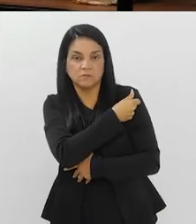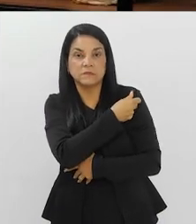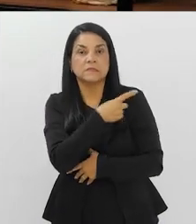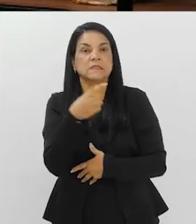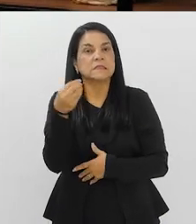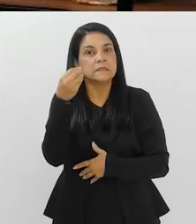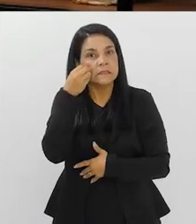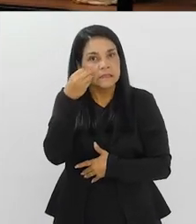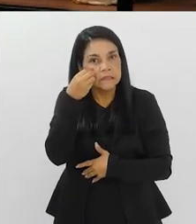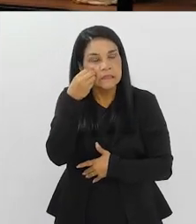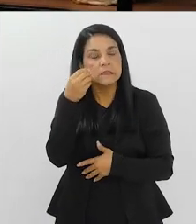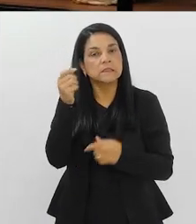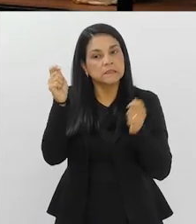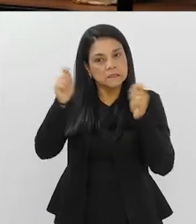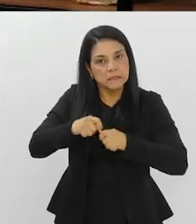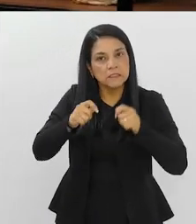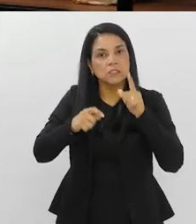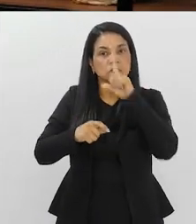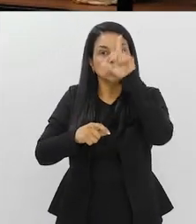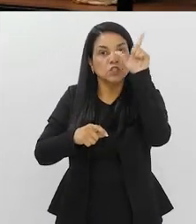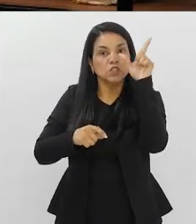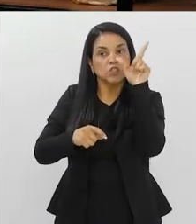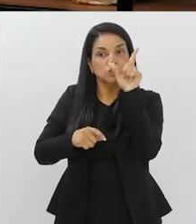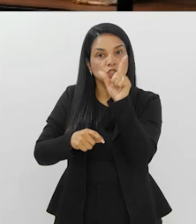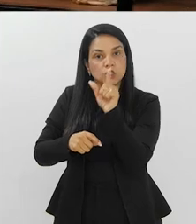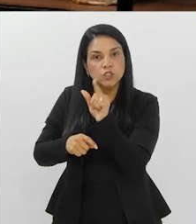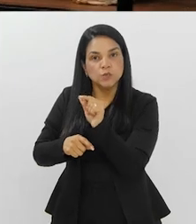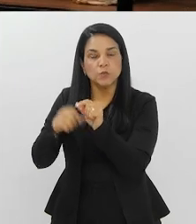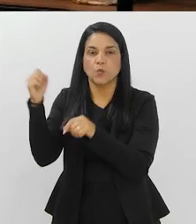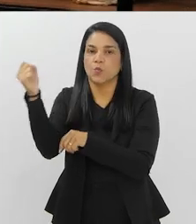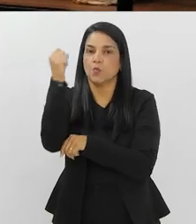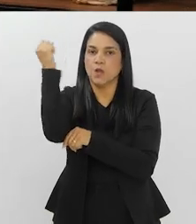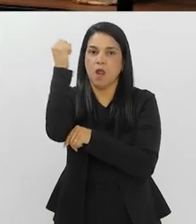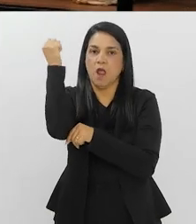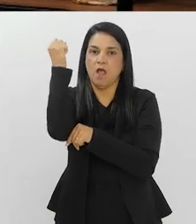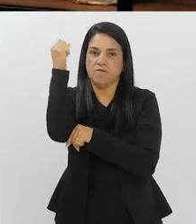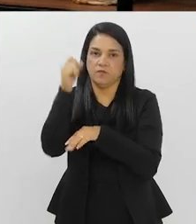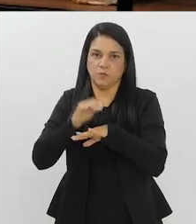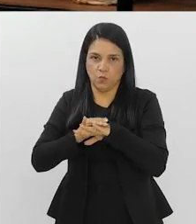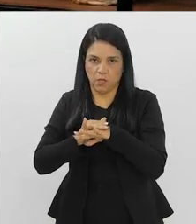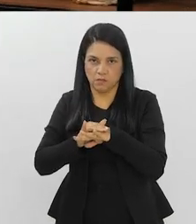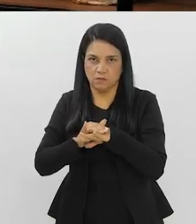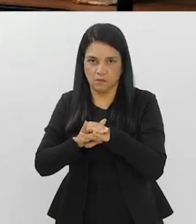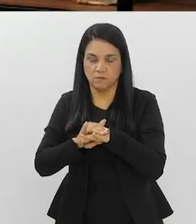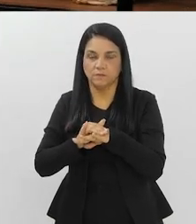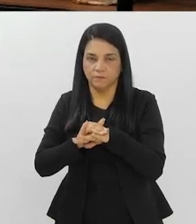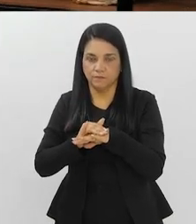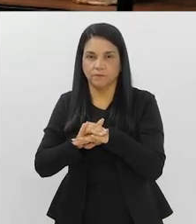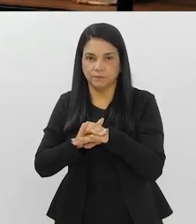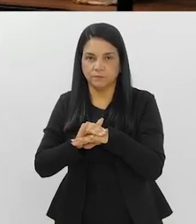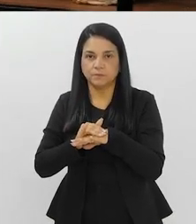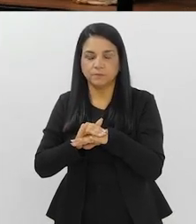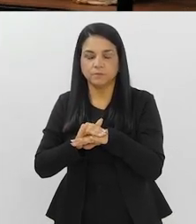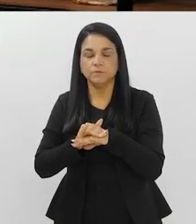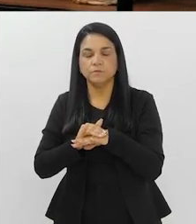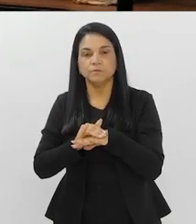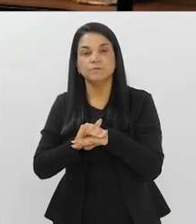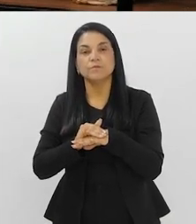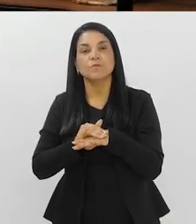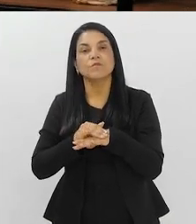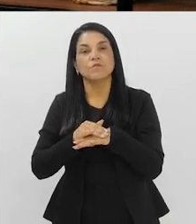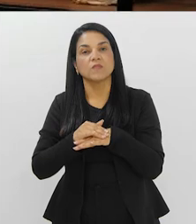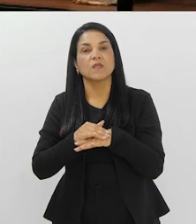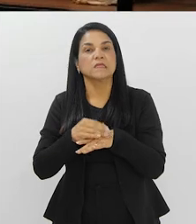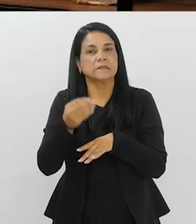tem uma chance de você diminuir essa forma grave da vacina, essa forma grave da doença,